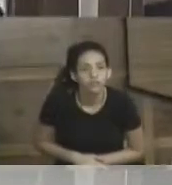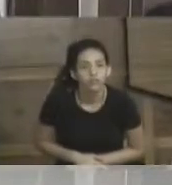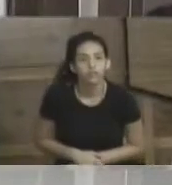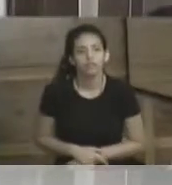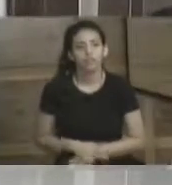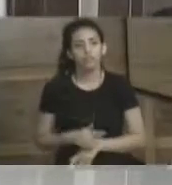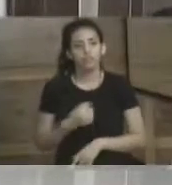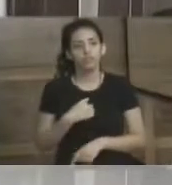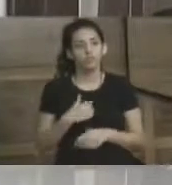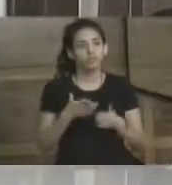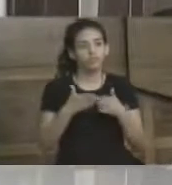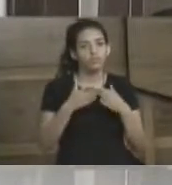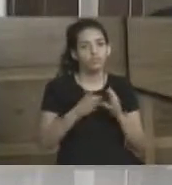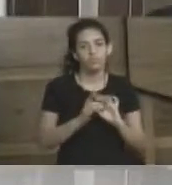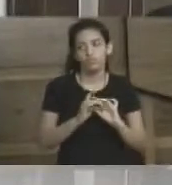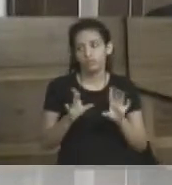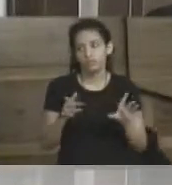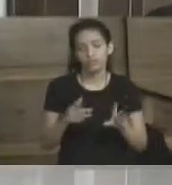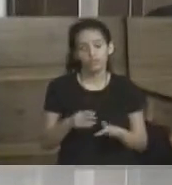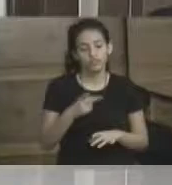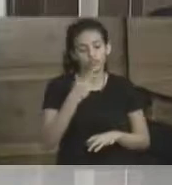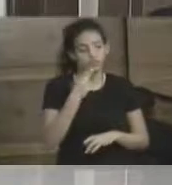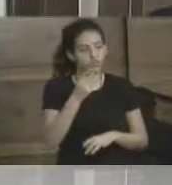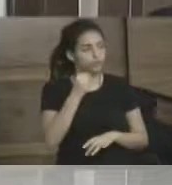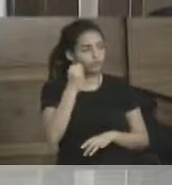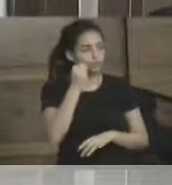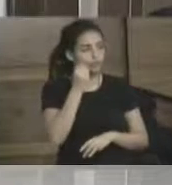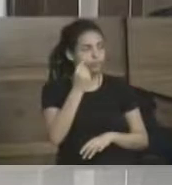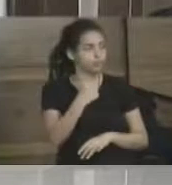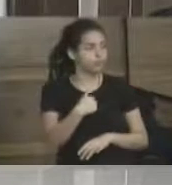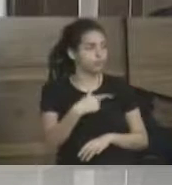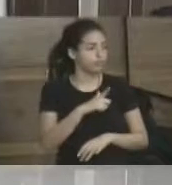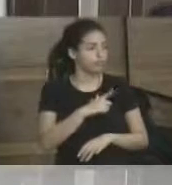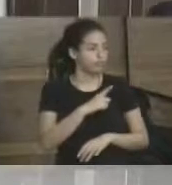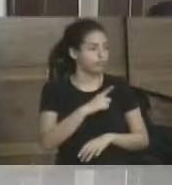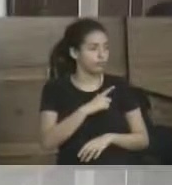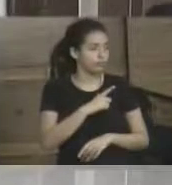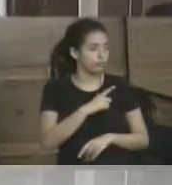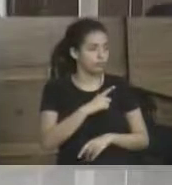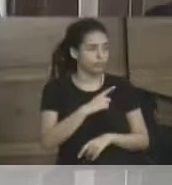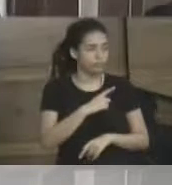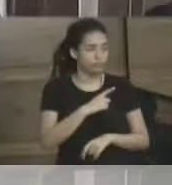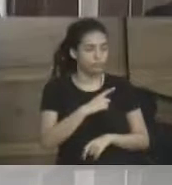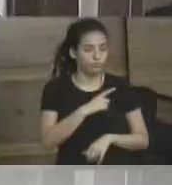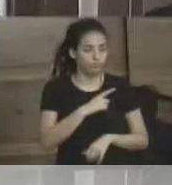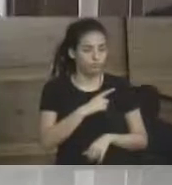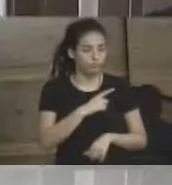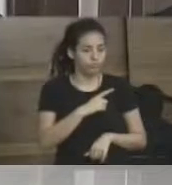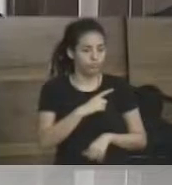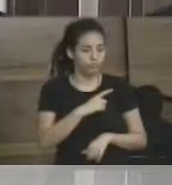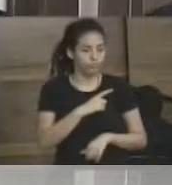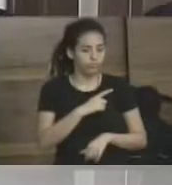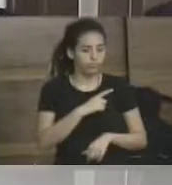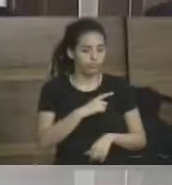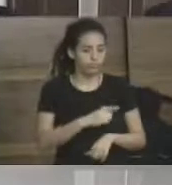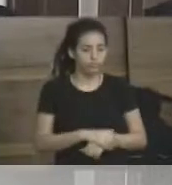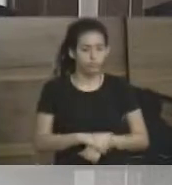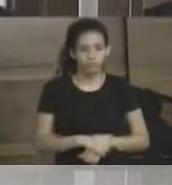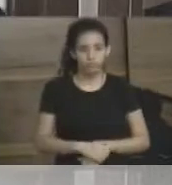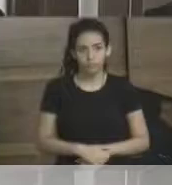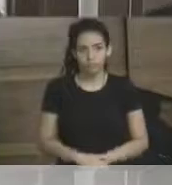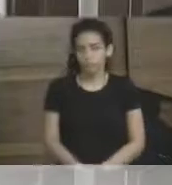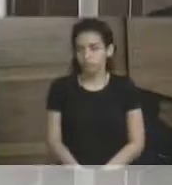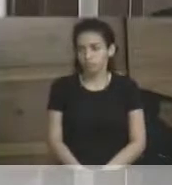pedir licença para falar um pouquinho de uma experiência que eu tive há pouco tempo, que me procurou,